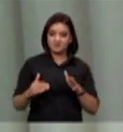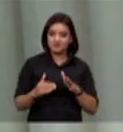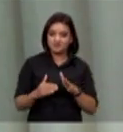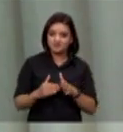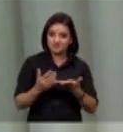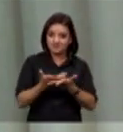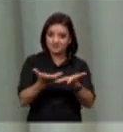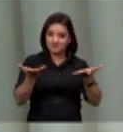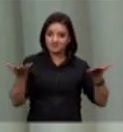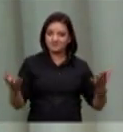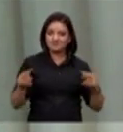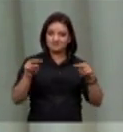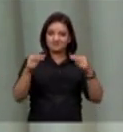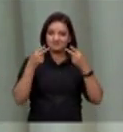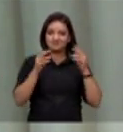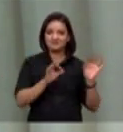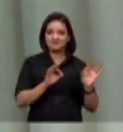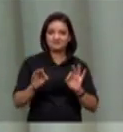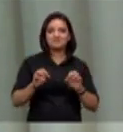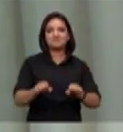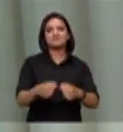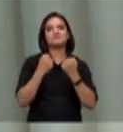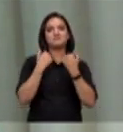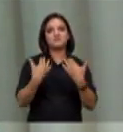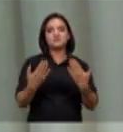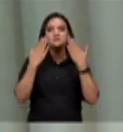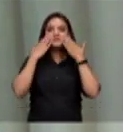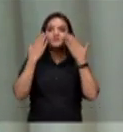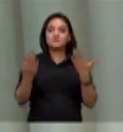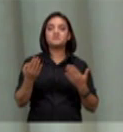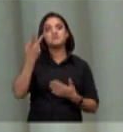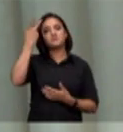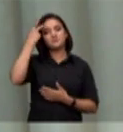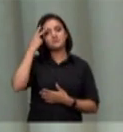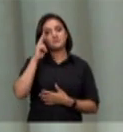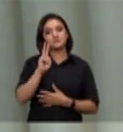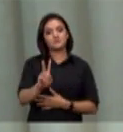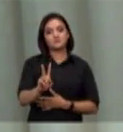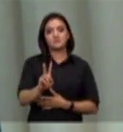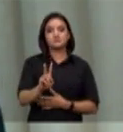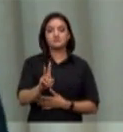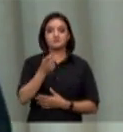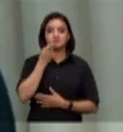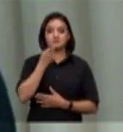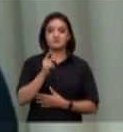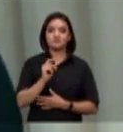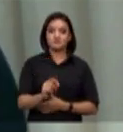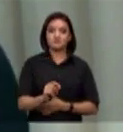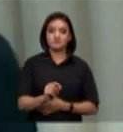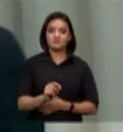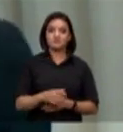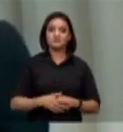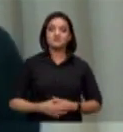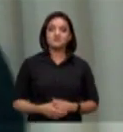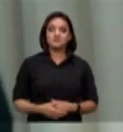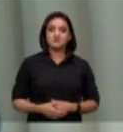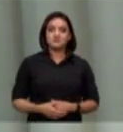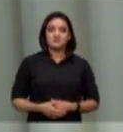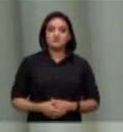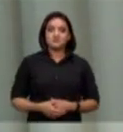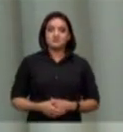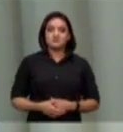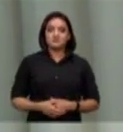audiência pública que se desenvolveu nesses dois dias para registrar que a minha designação